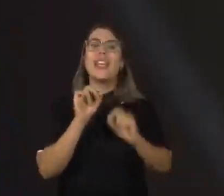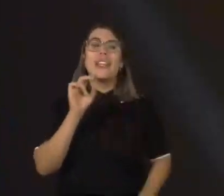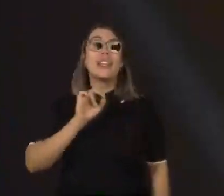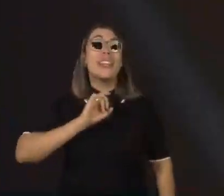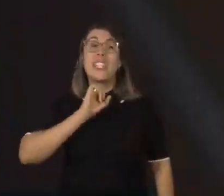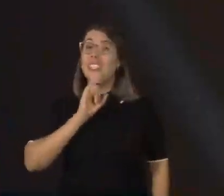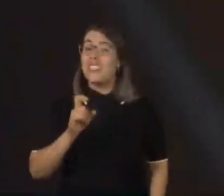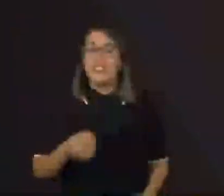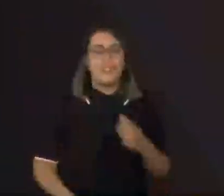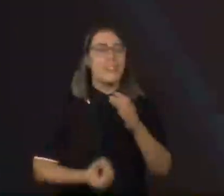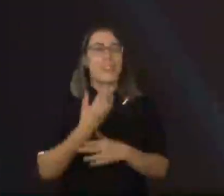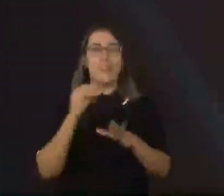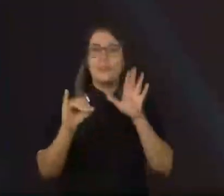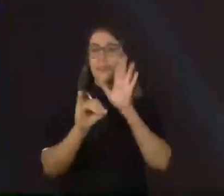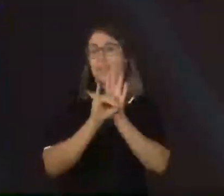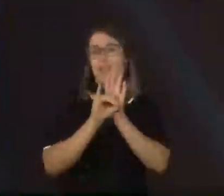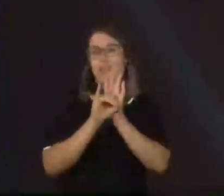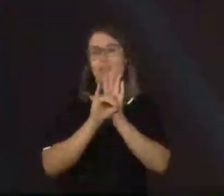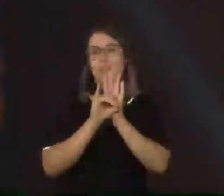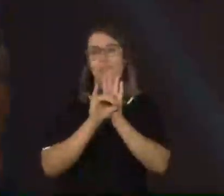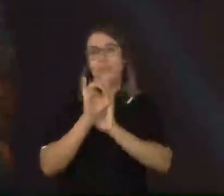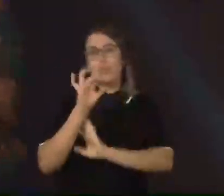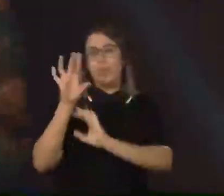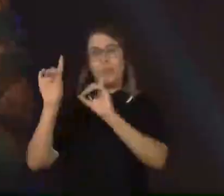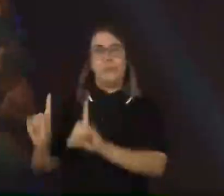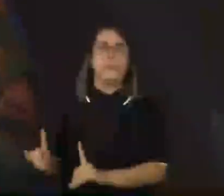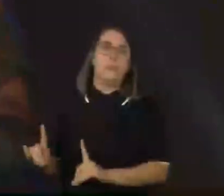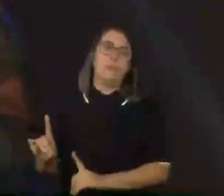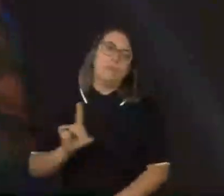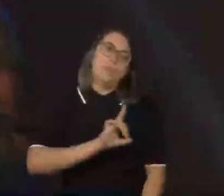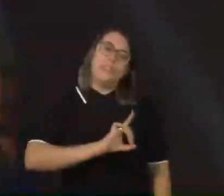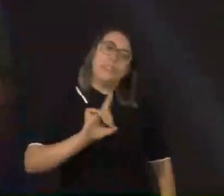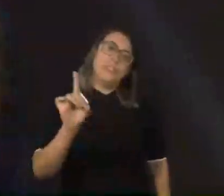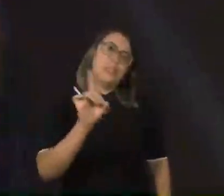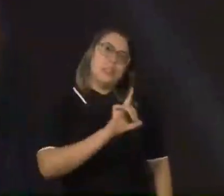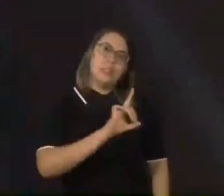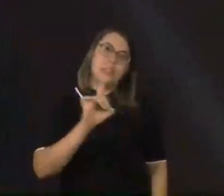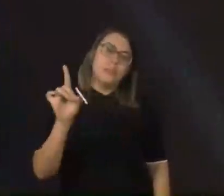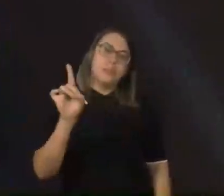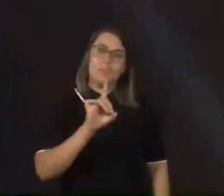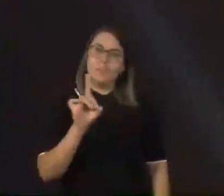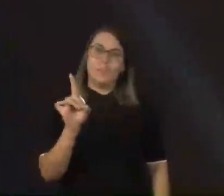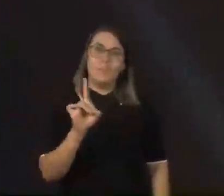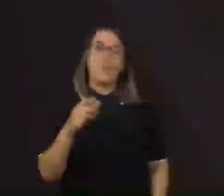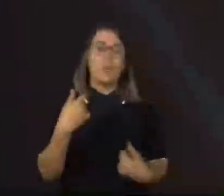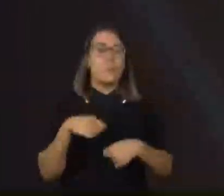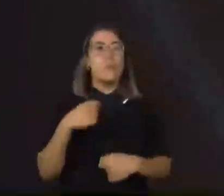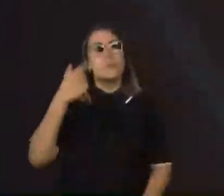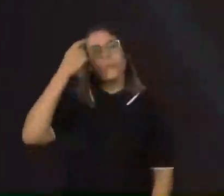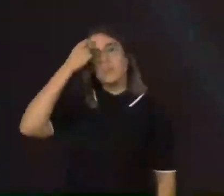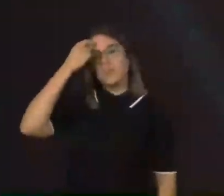identidade sendo definida por uma deficiência, qualquer que seja ela. Então, gente precisa levar em conta